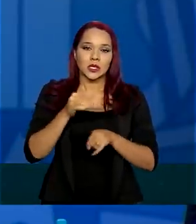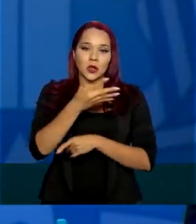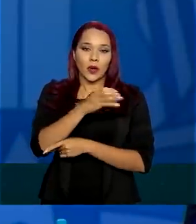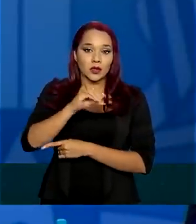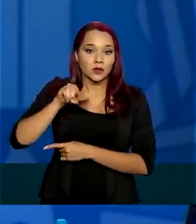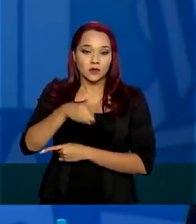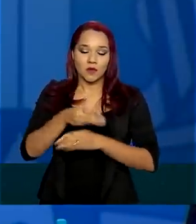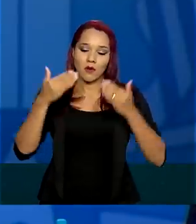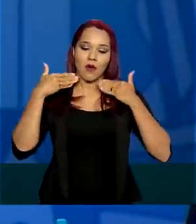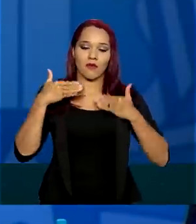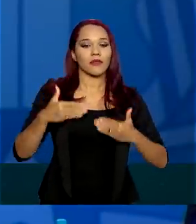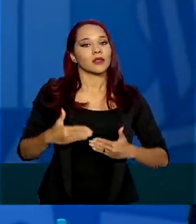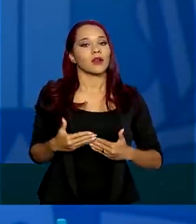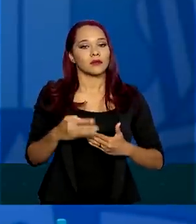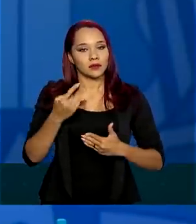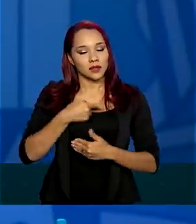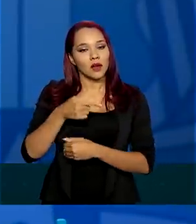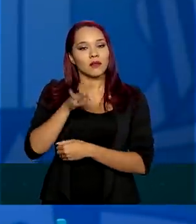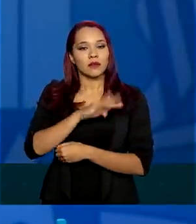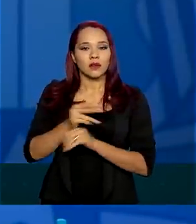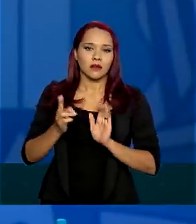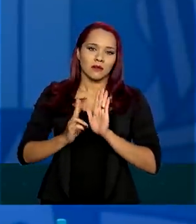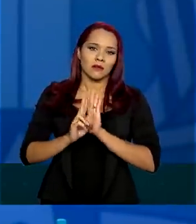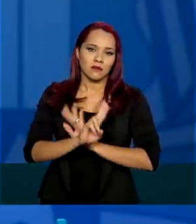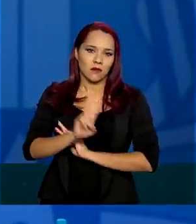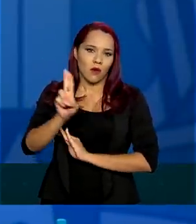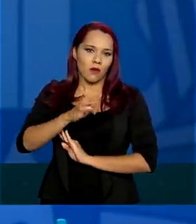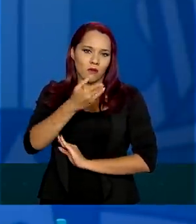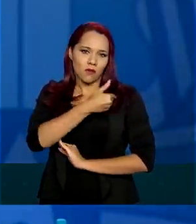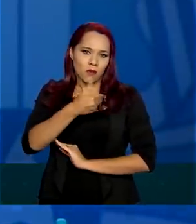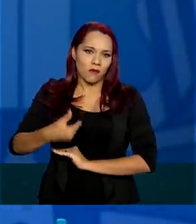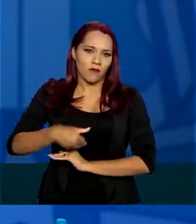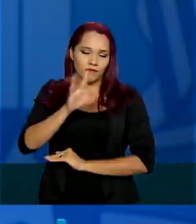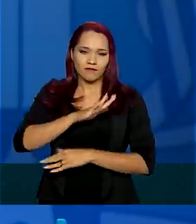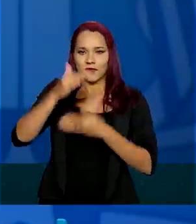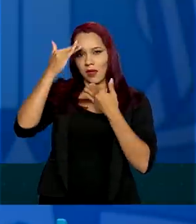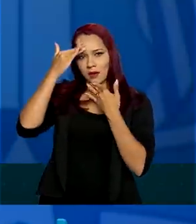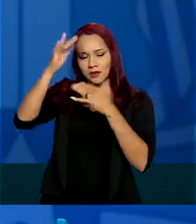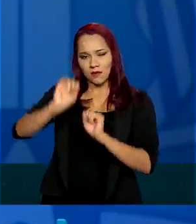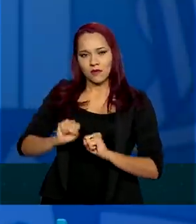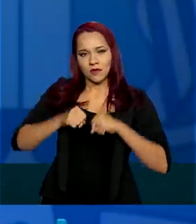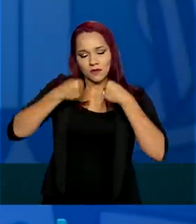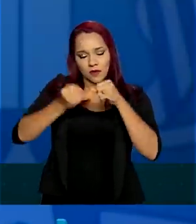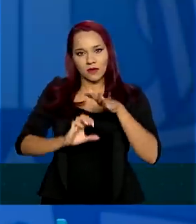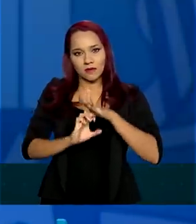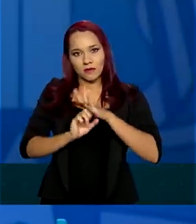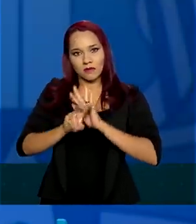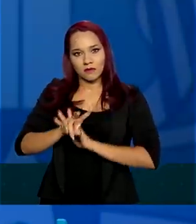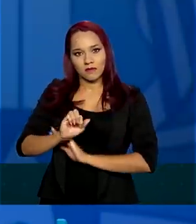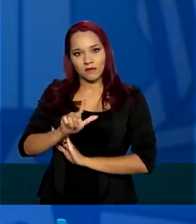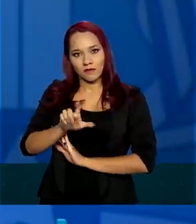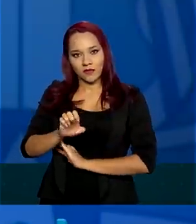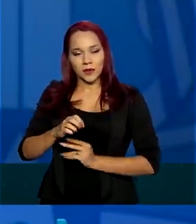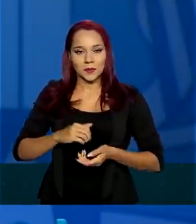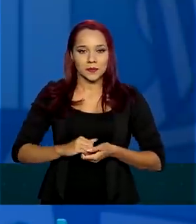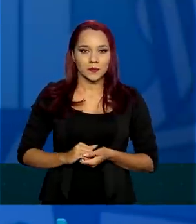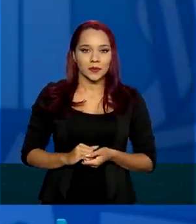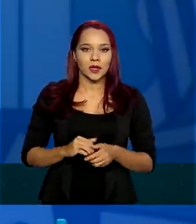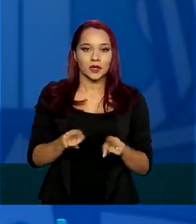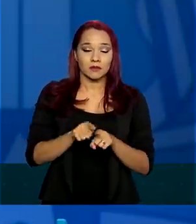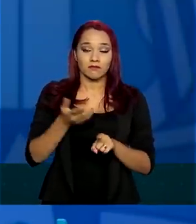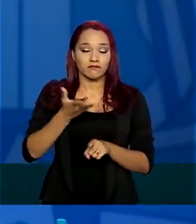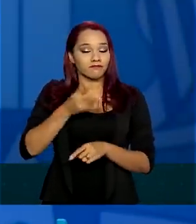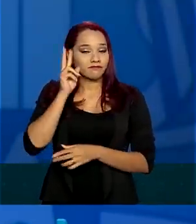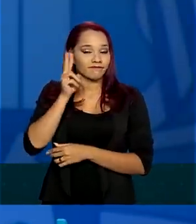Então, eu gostaria, em nome do governo federal, mais uma vez, agradecer o esforço da Vale do Rio Doce. Gostaria de relembrar